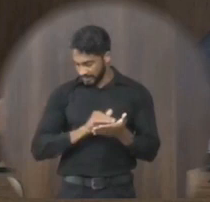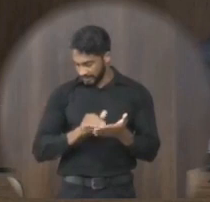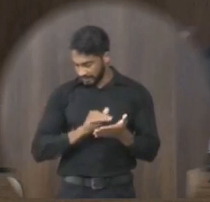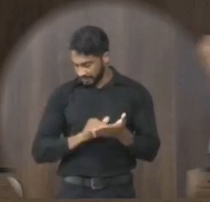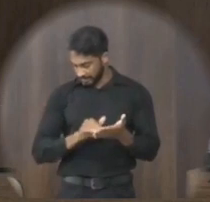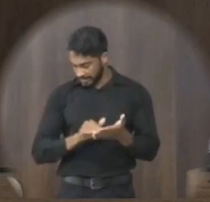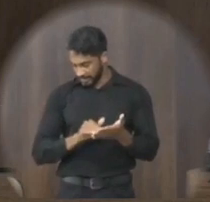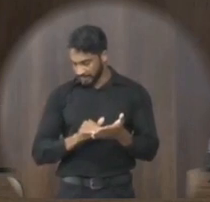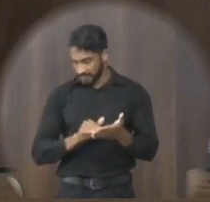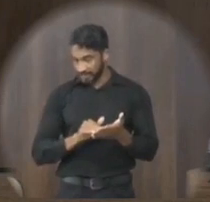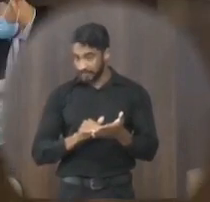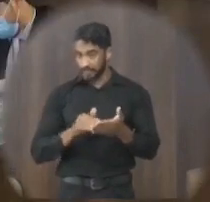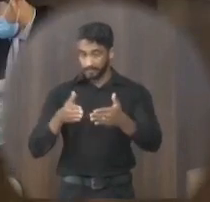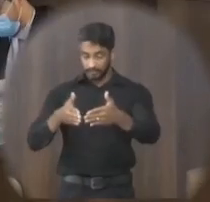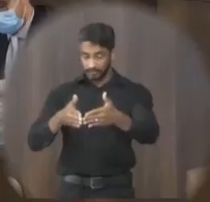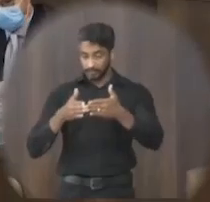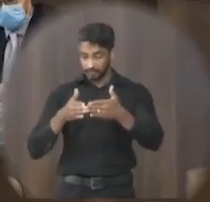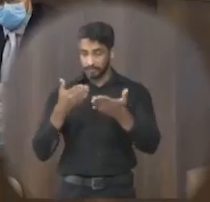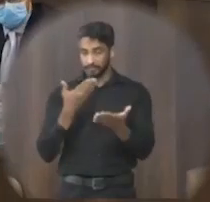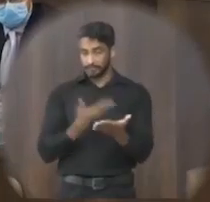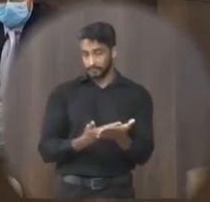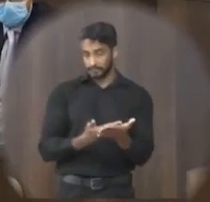leitura das indicações de necessidade